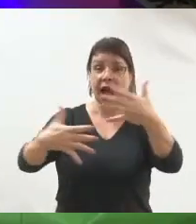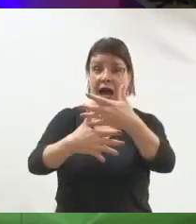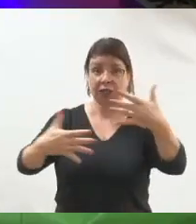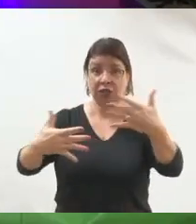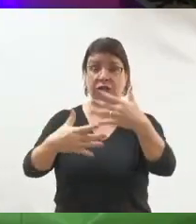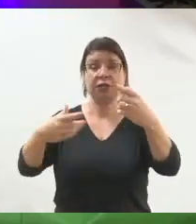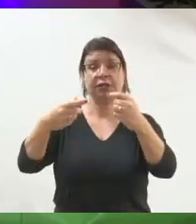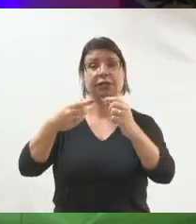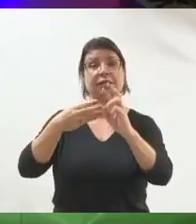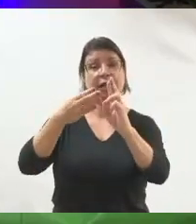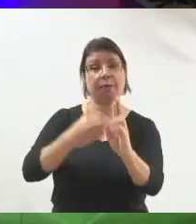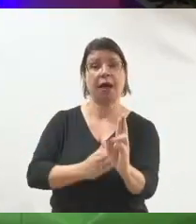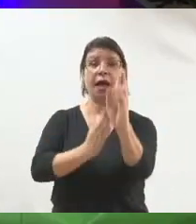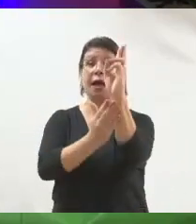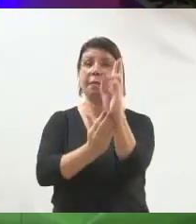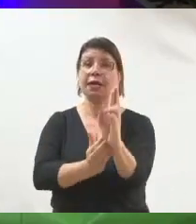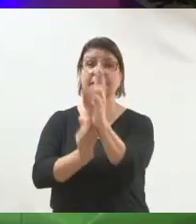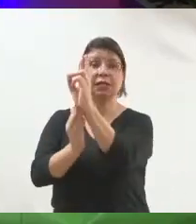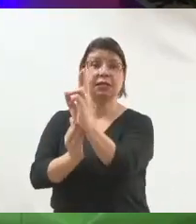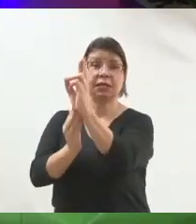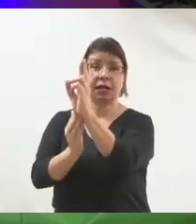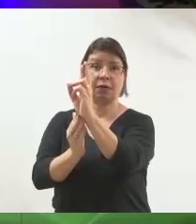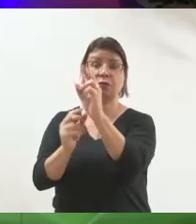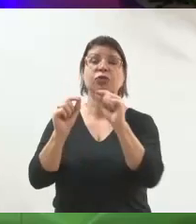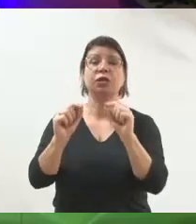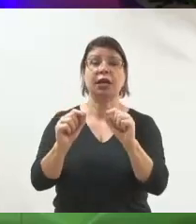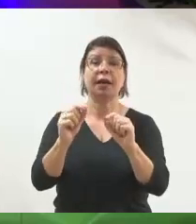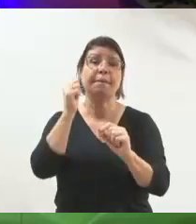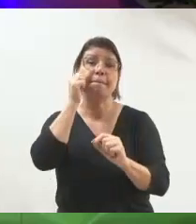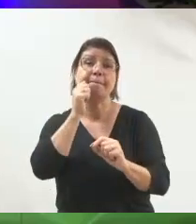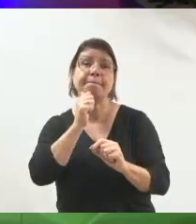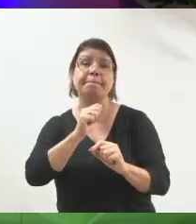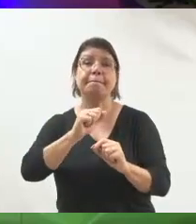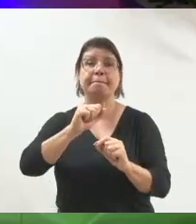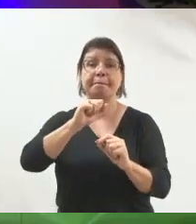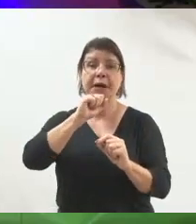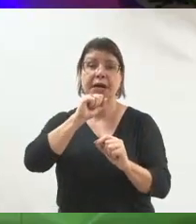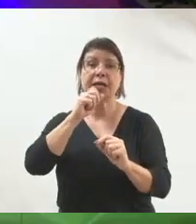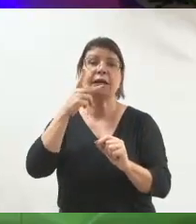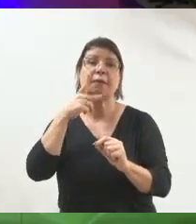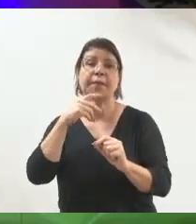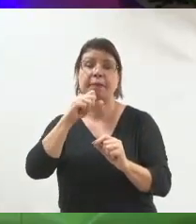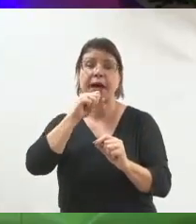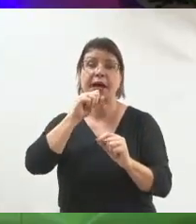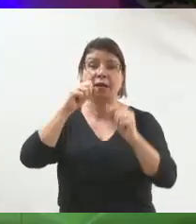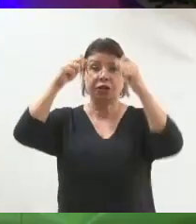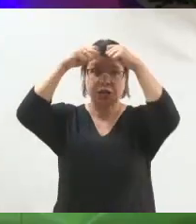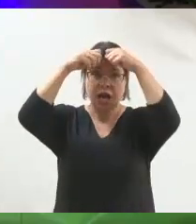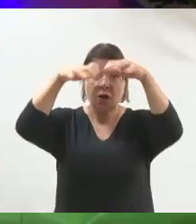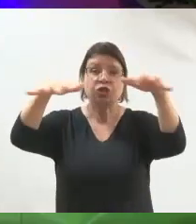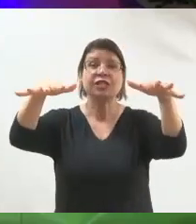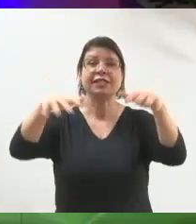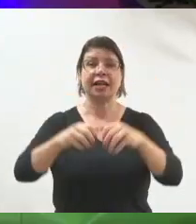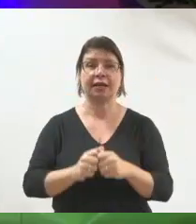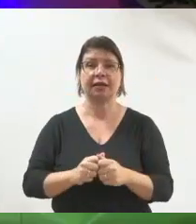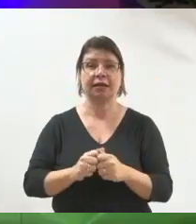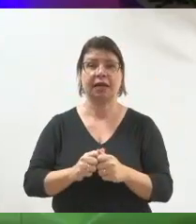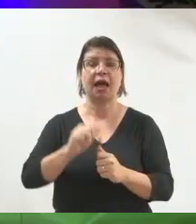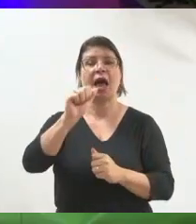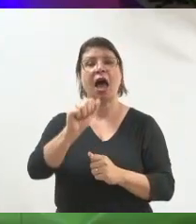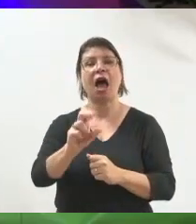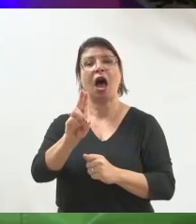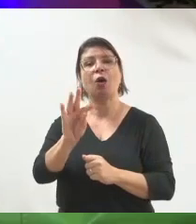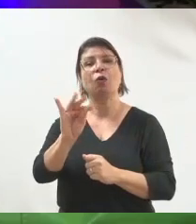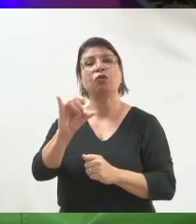representação das mães autistas, de autistas, mães atípicas, que eles chamam, que representam, às vezes, uma